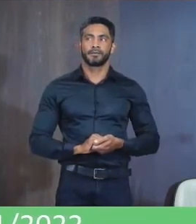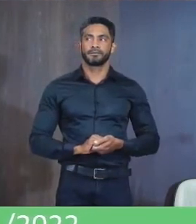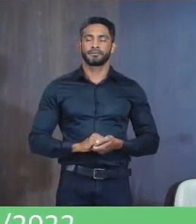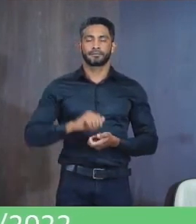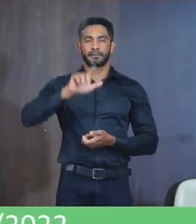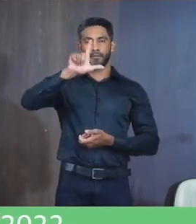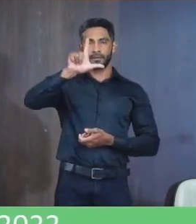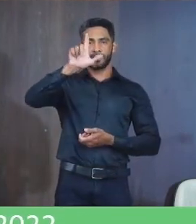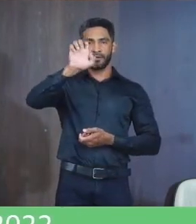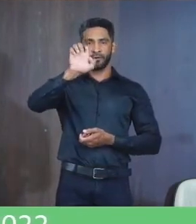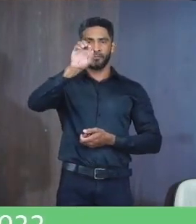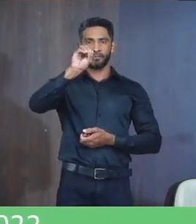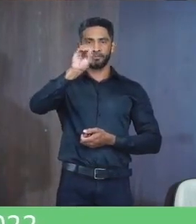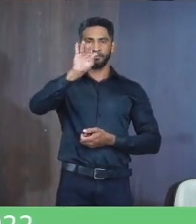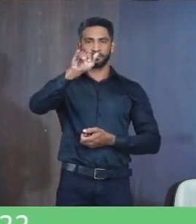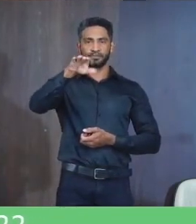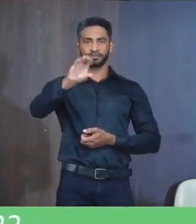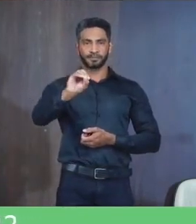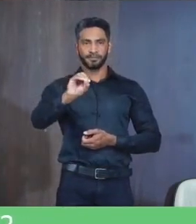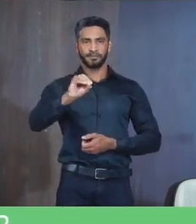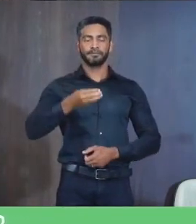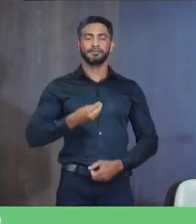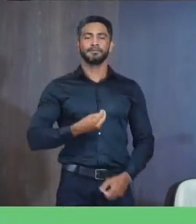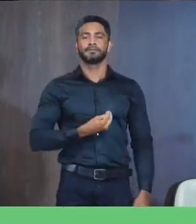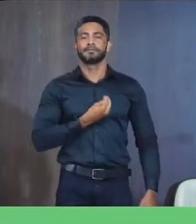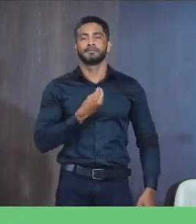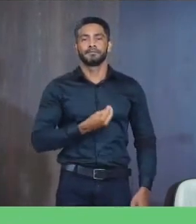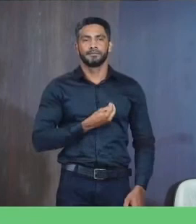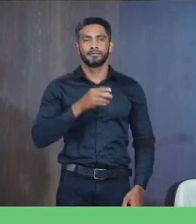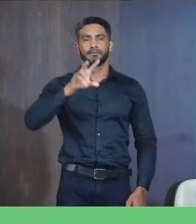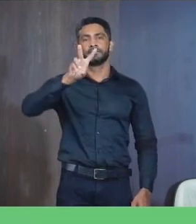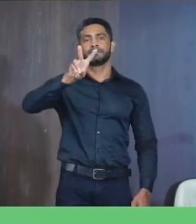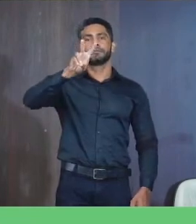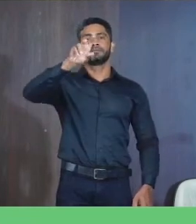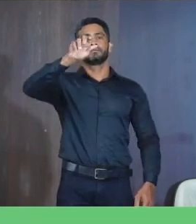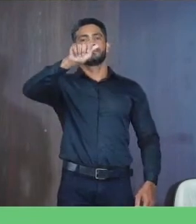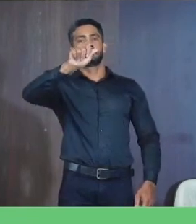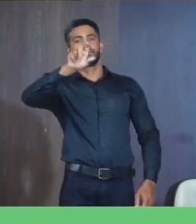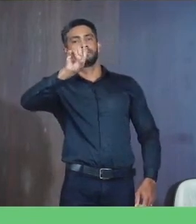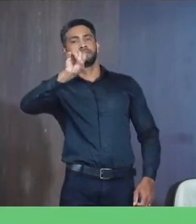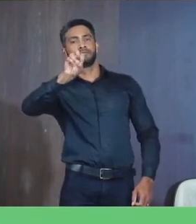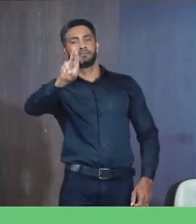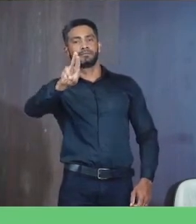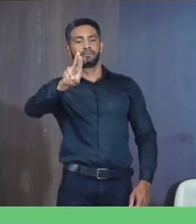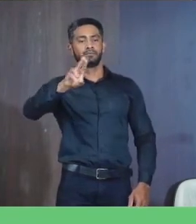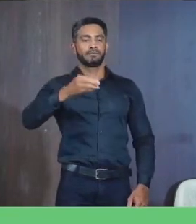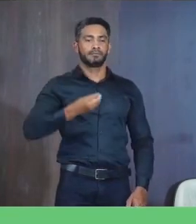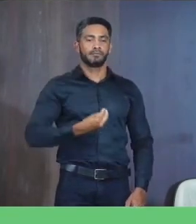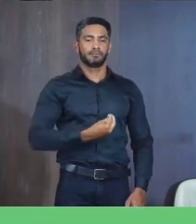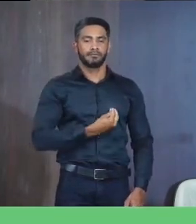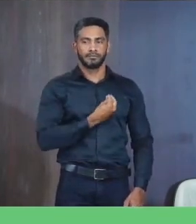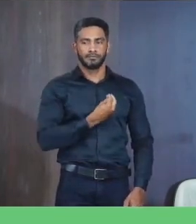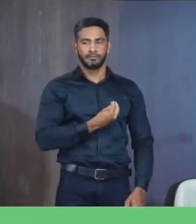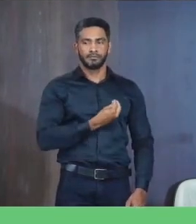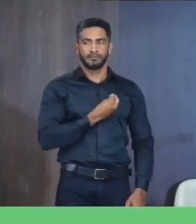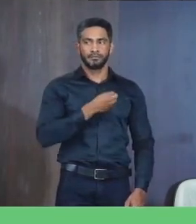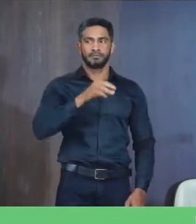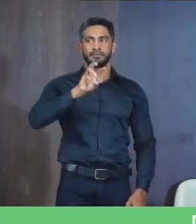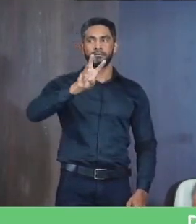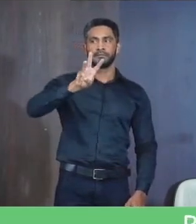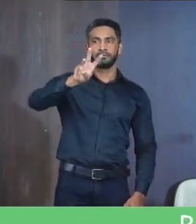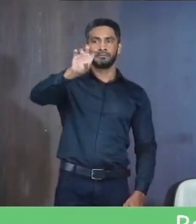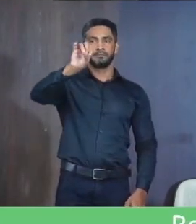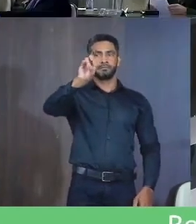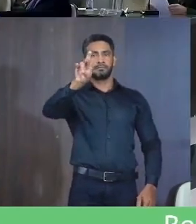Leobino Antunes de Bem Valdeir do Santo Silva Uíris Carlos Lopes